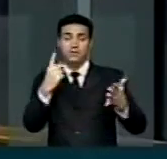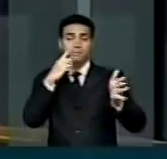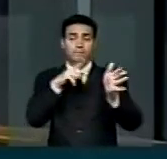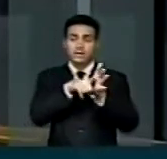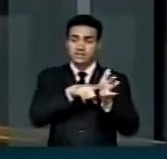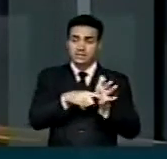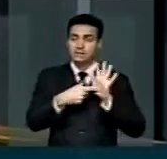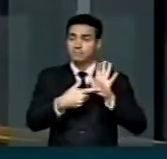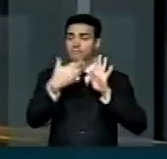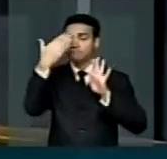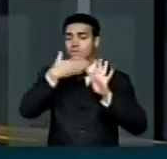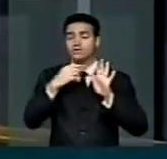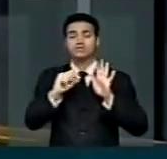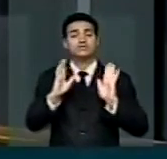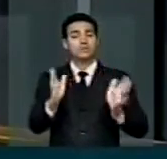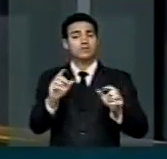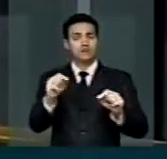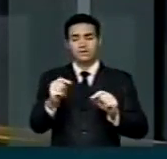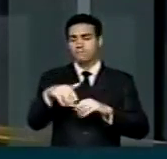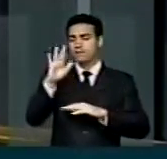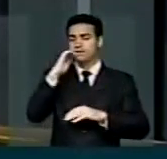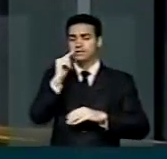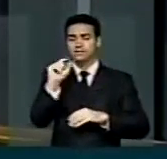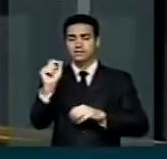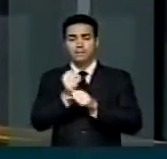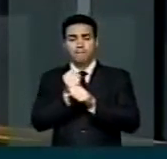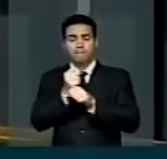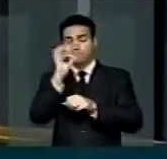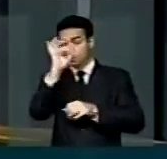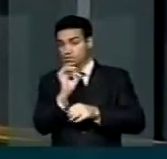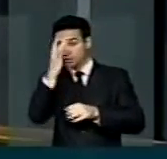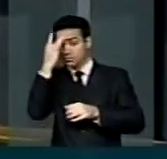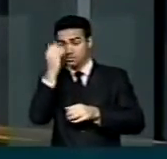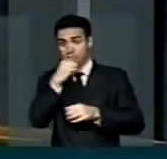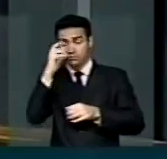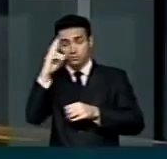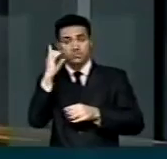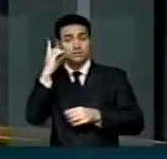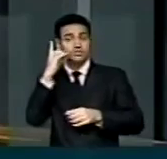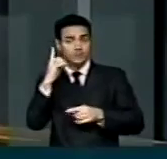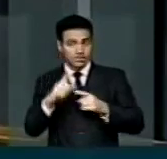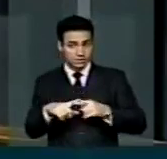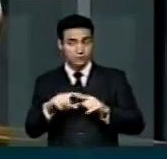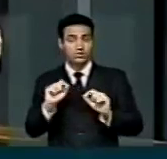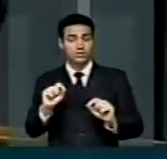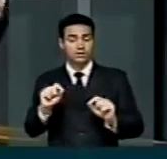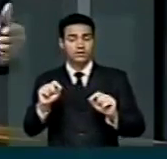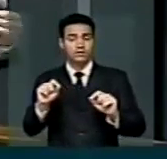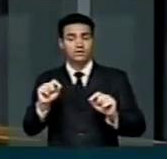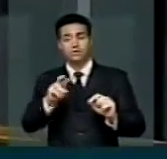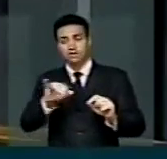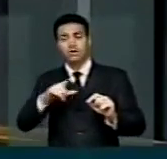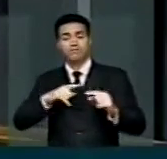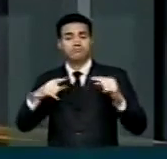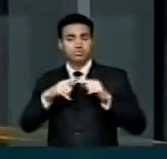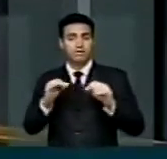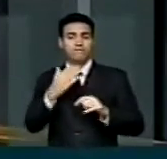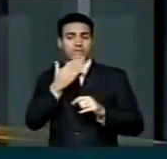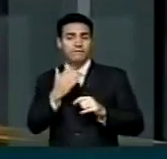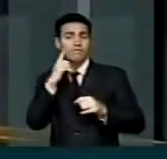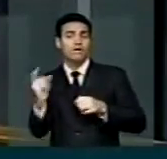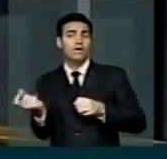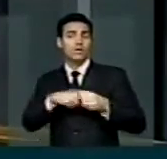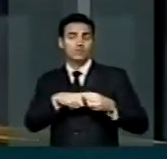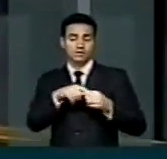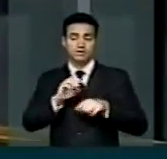que mais de 70% dos senhores e senhoras deputadas e deputadas estão a favor de que volte